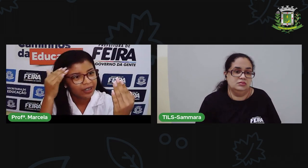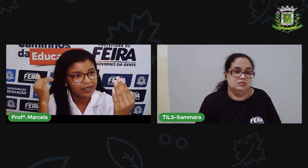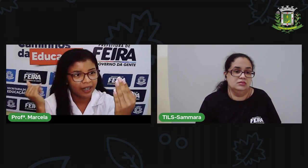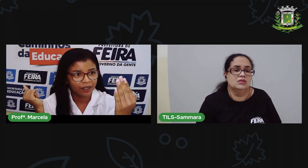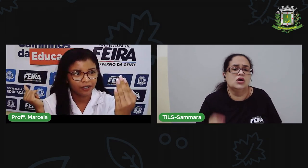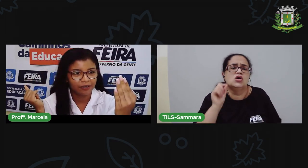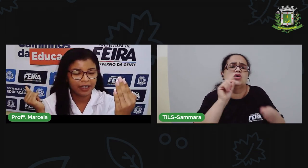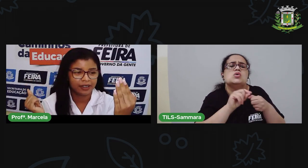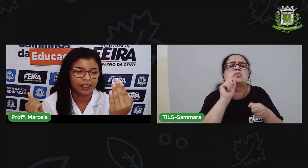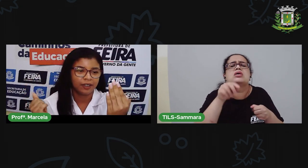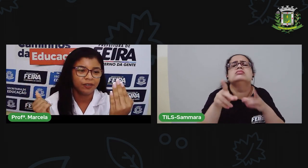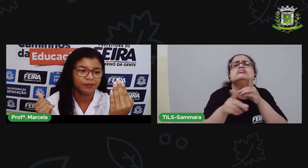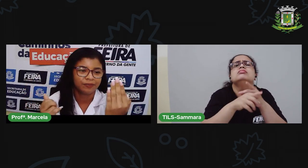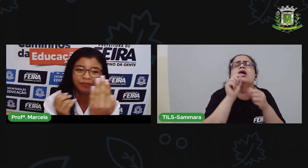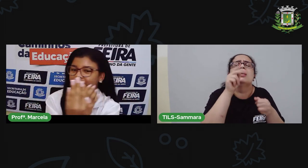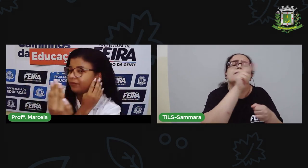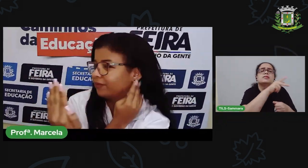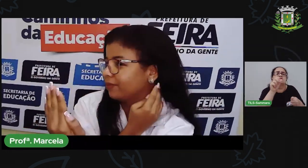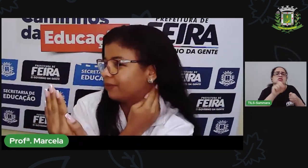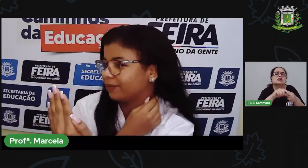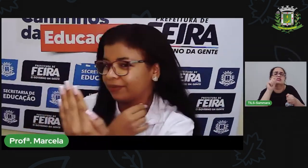O que será que eu estou fazendo?